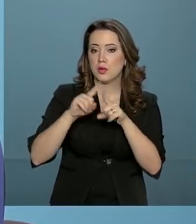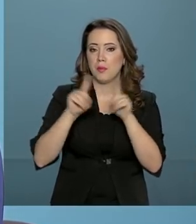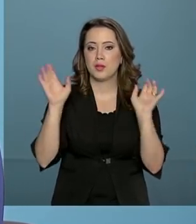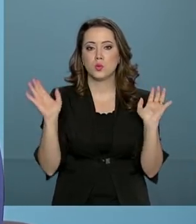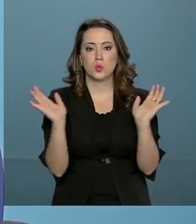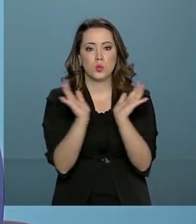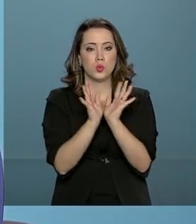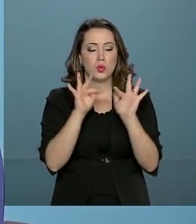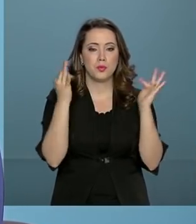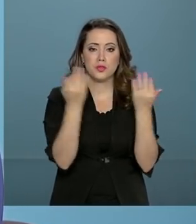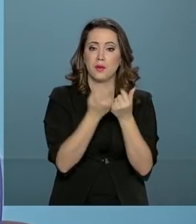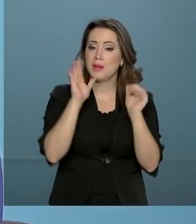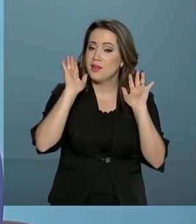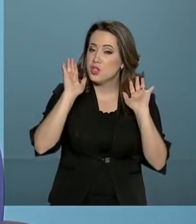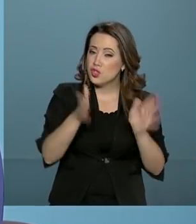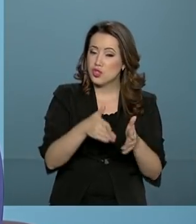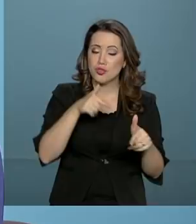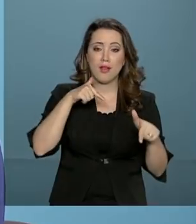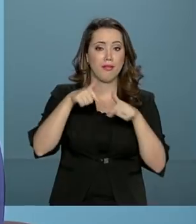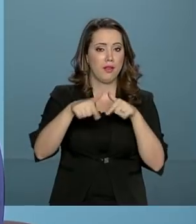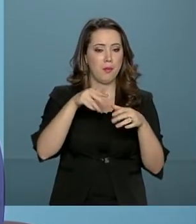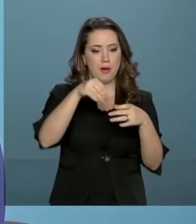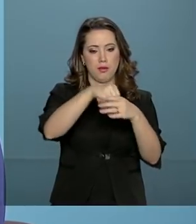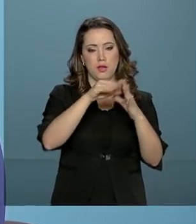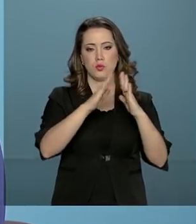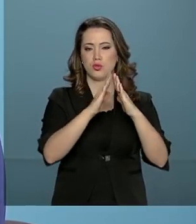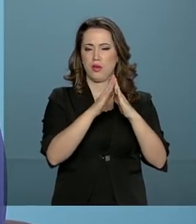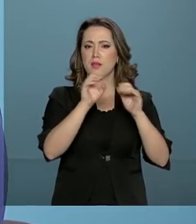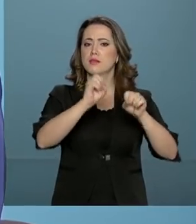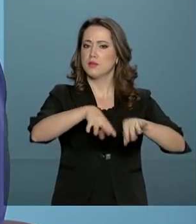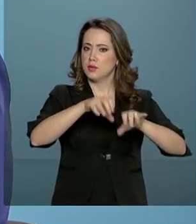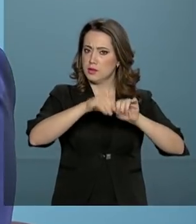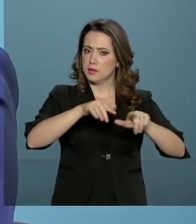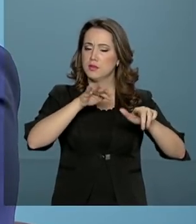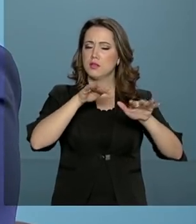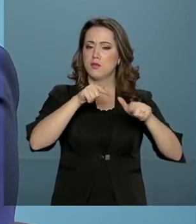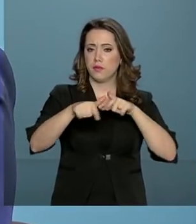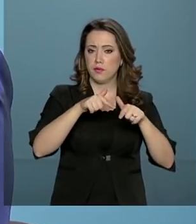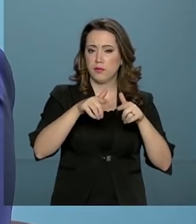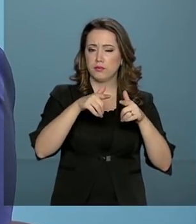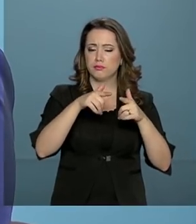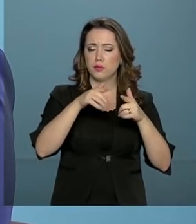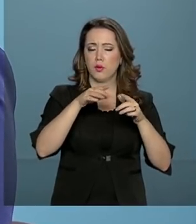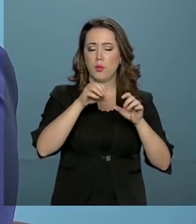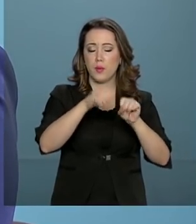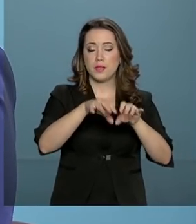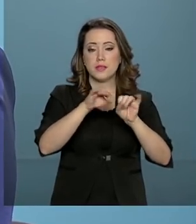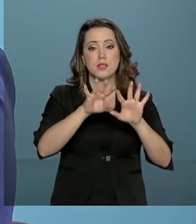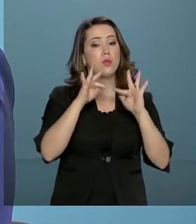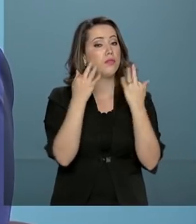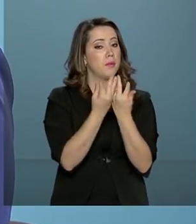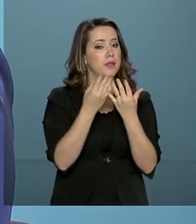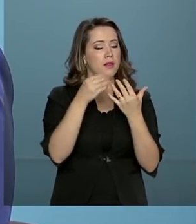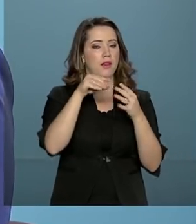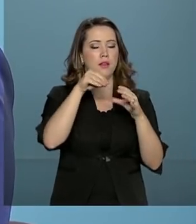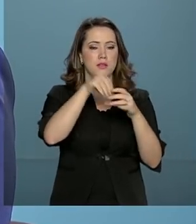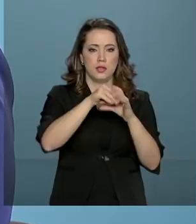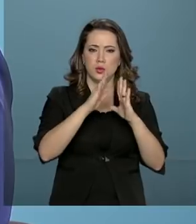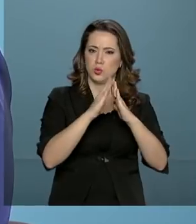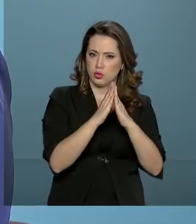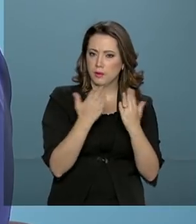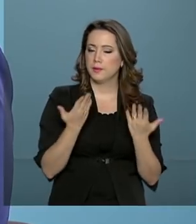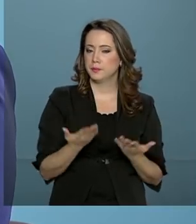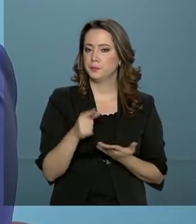famílias já está fazendo o ensino domiciliar no Brasil. E com a última decisão do STF, o STF estava julgando a